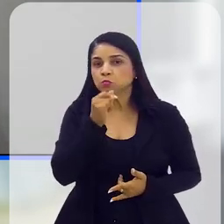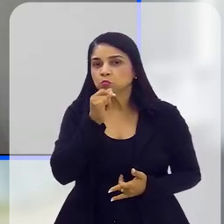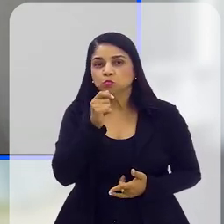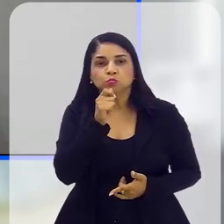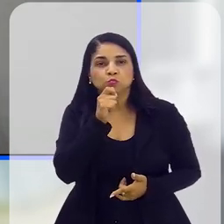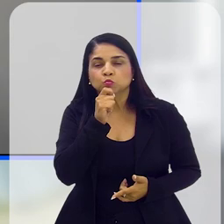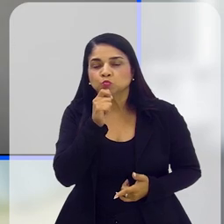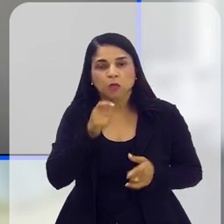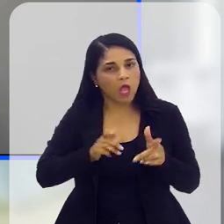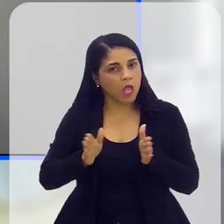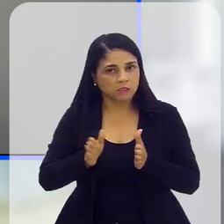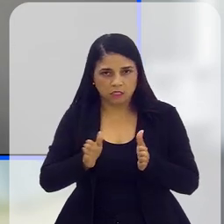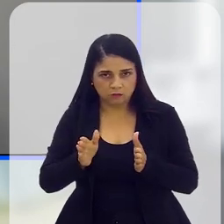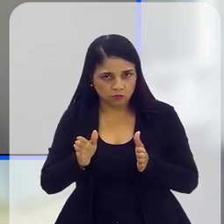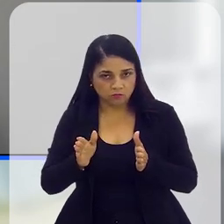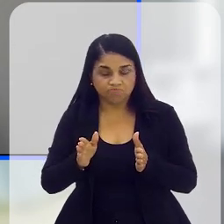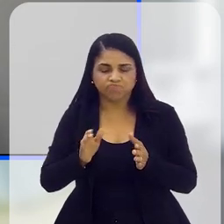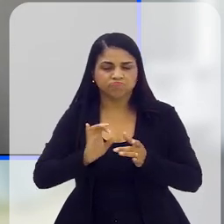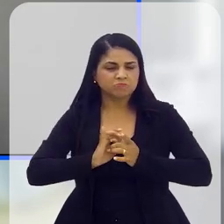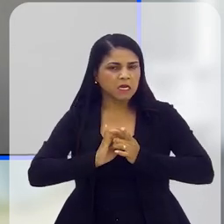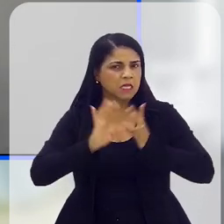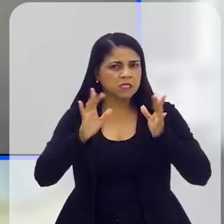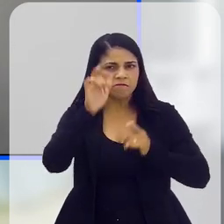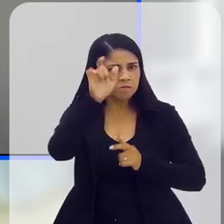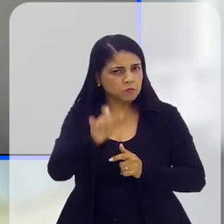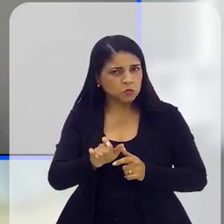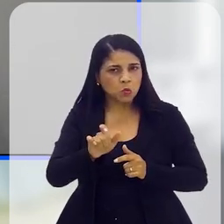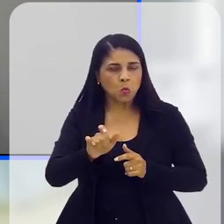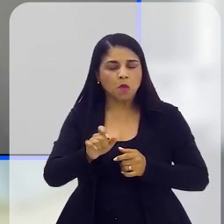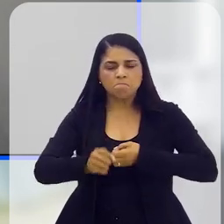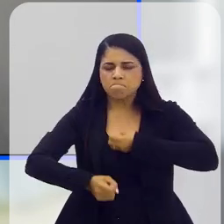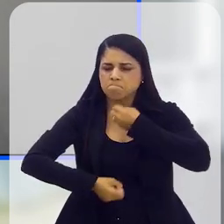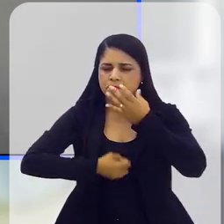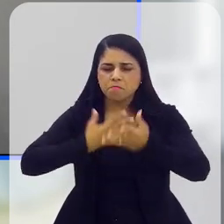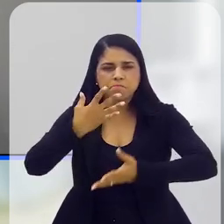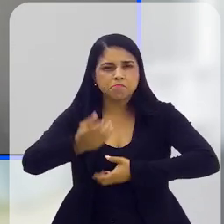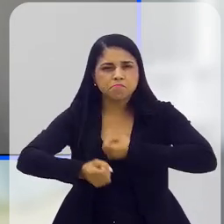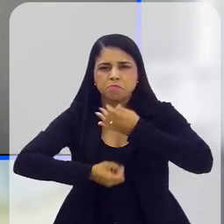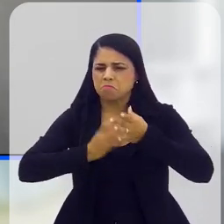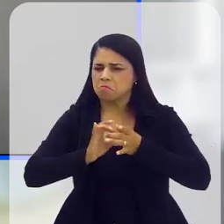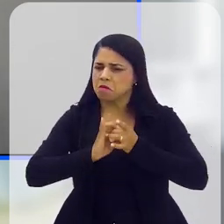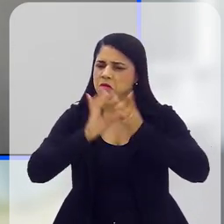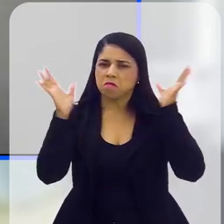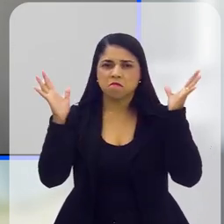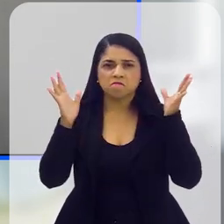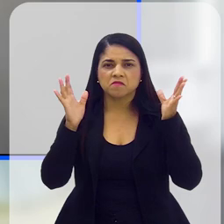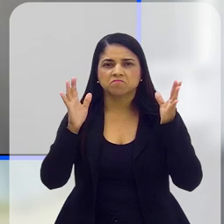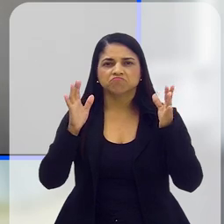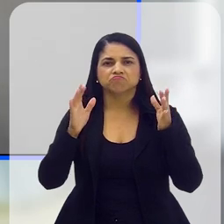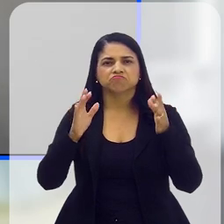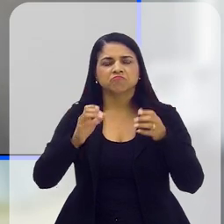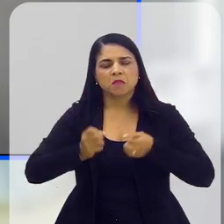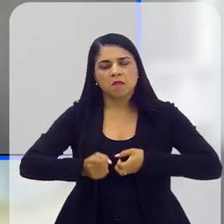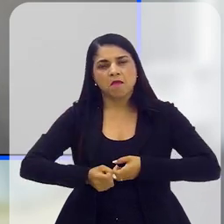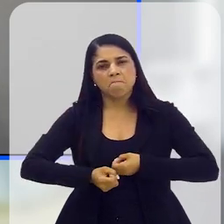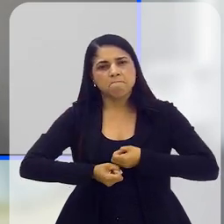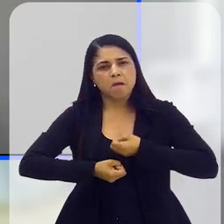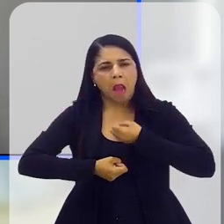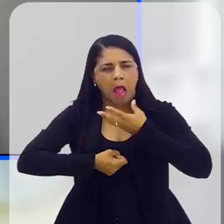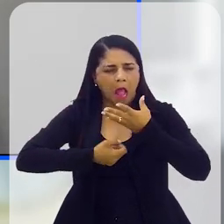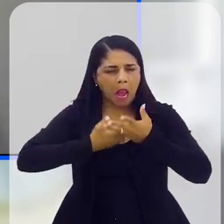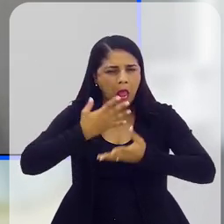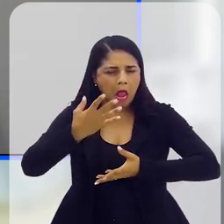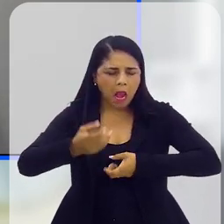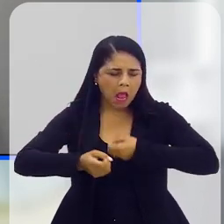gente. Então, a pessoa pode ficar à vontade e se expressar, falar sobre, fazer o seu desabafo,